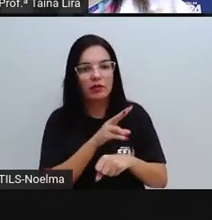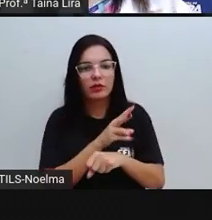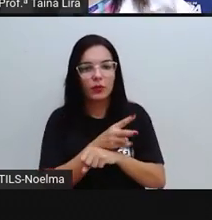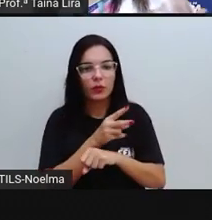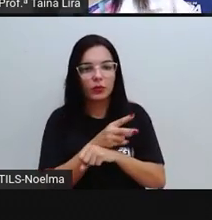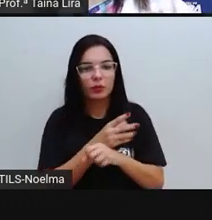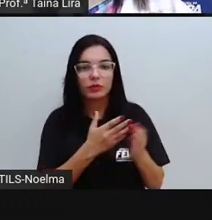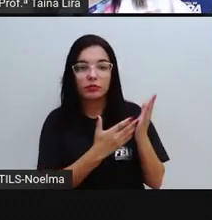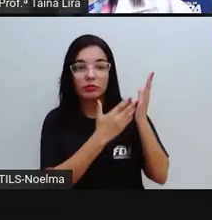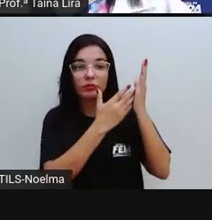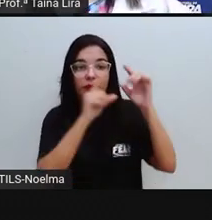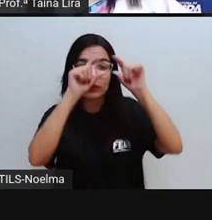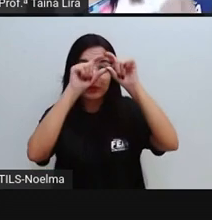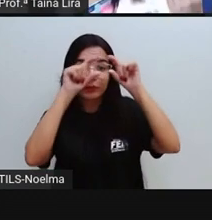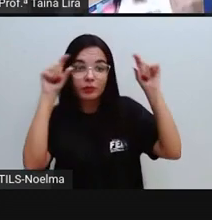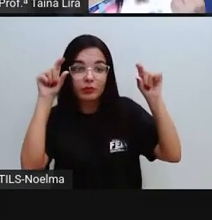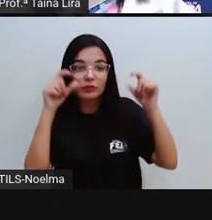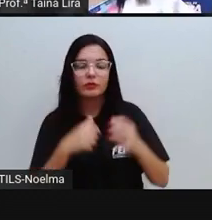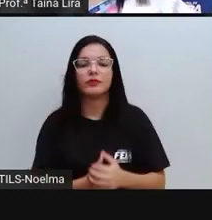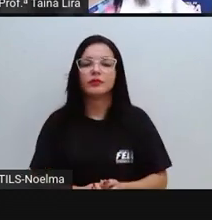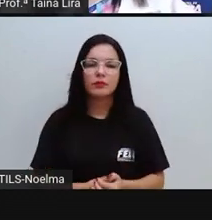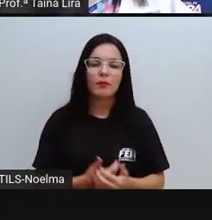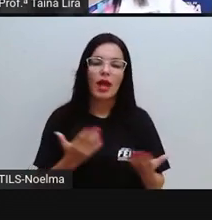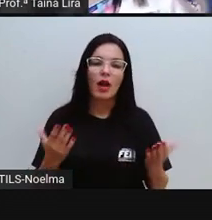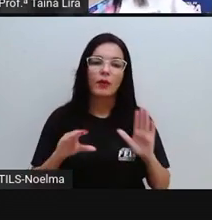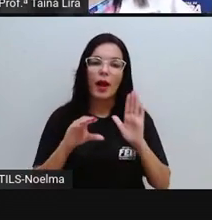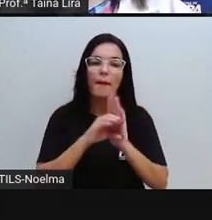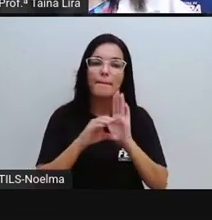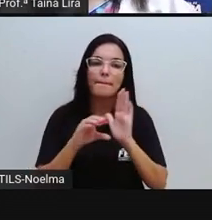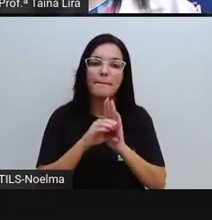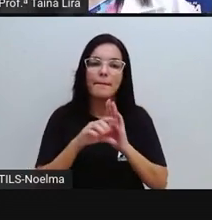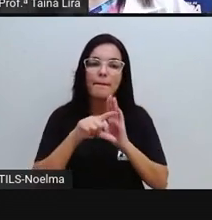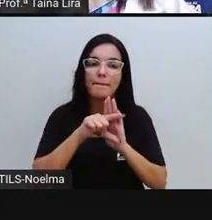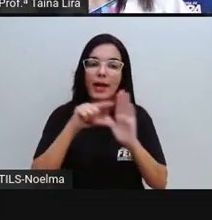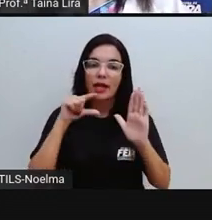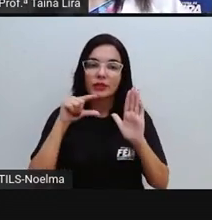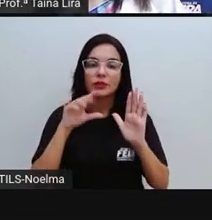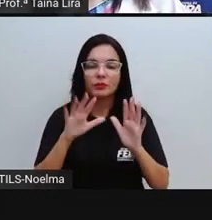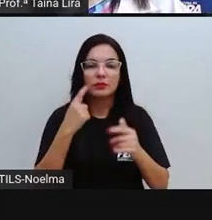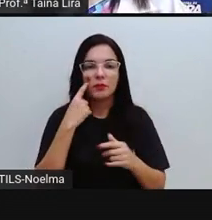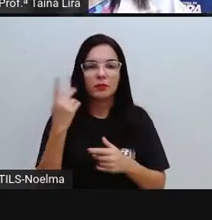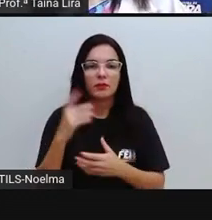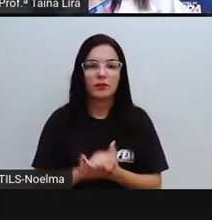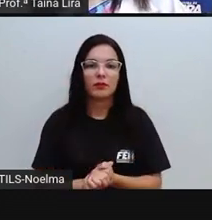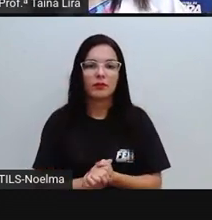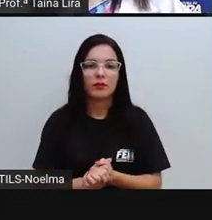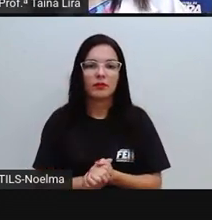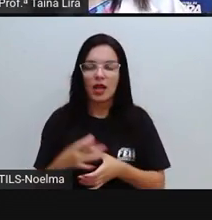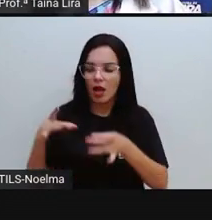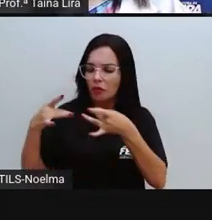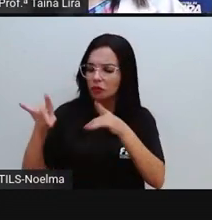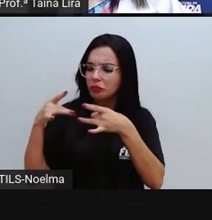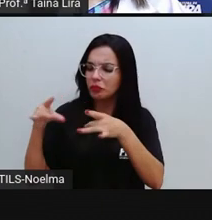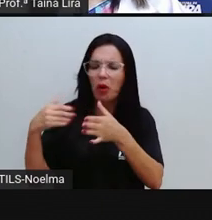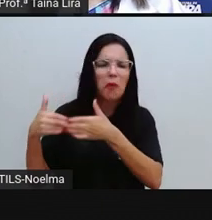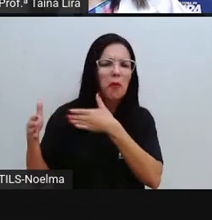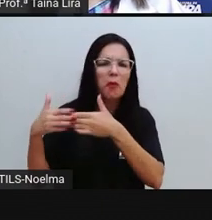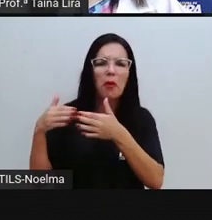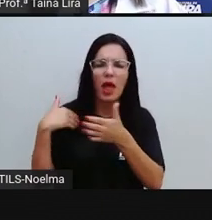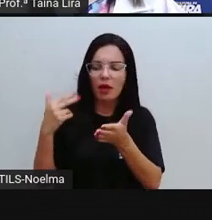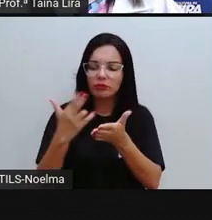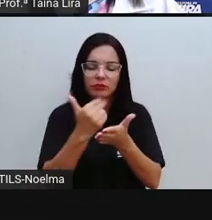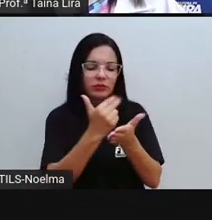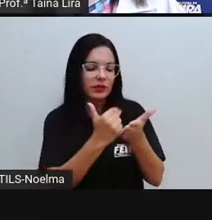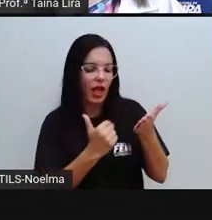Então, olha lá o pedaço que a PRO trouxe pra gente trabalhar. Olha, numa folha qualquer, eu